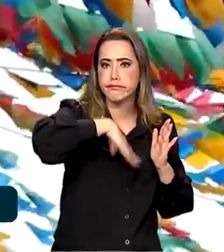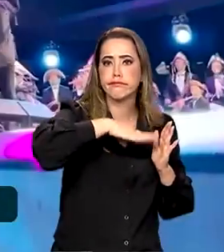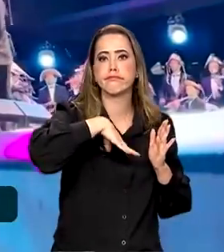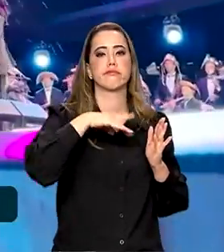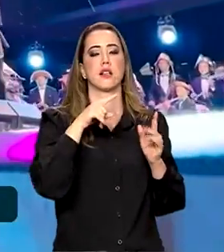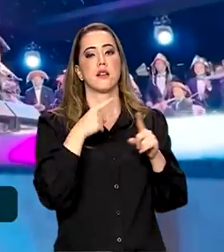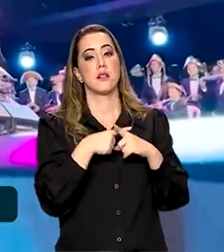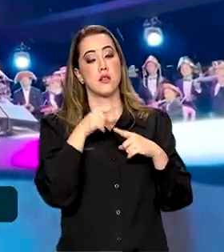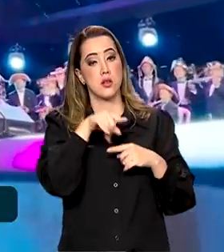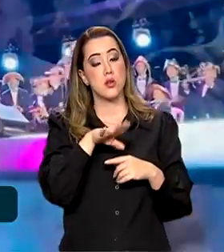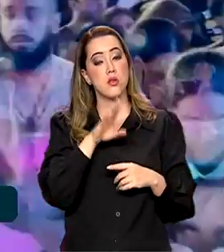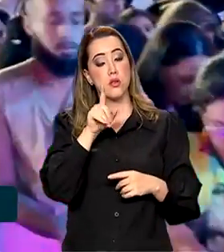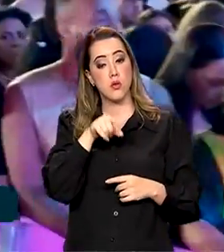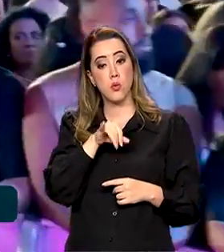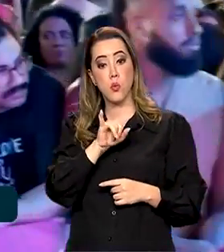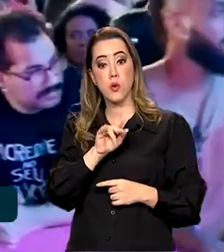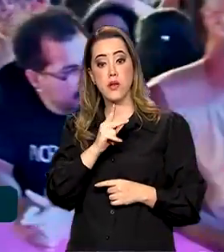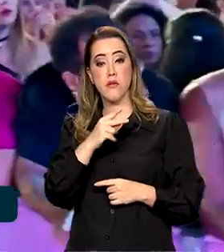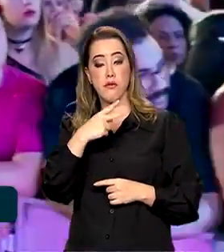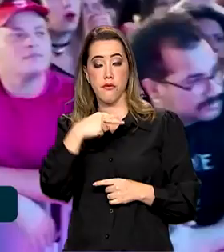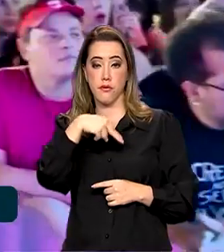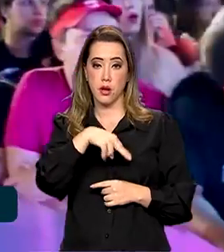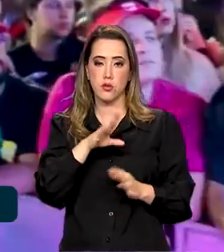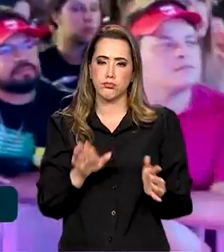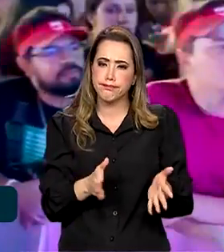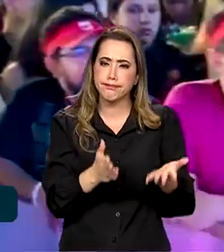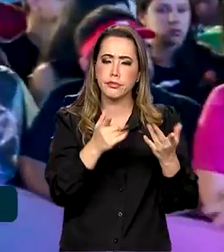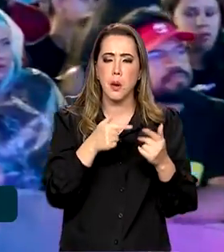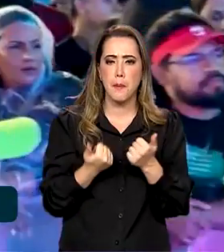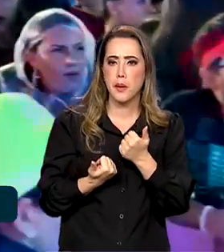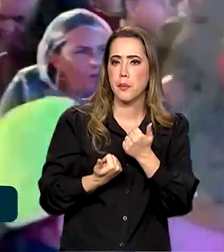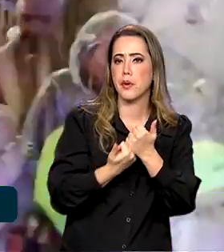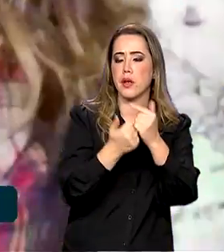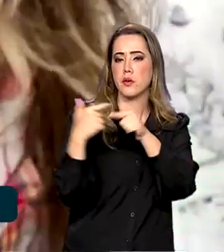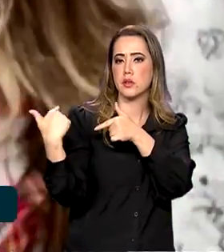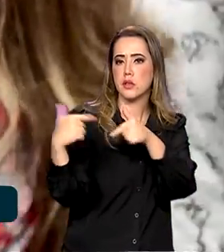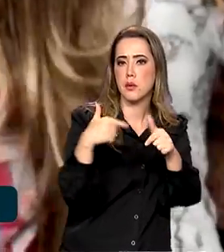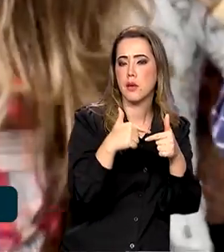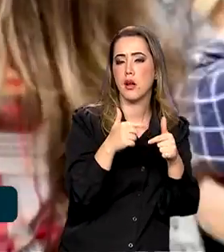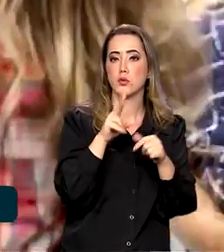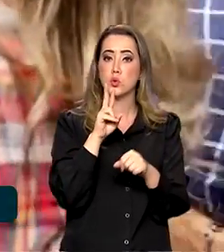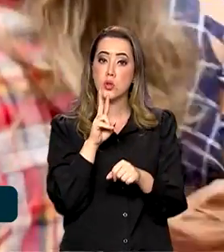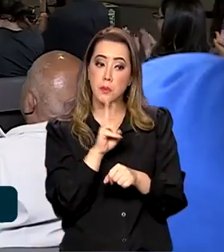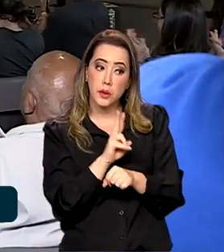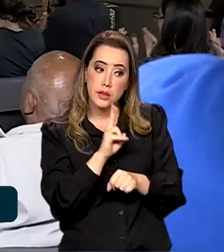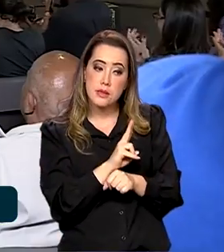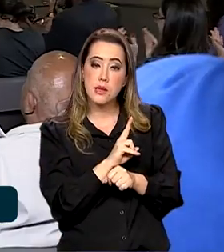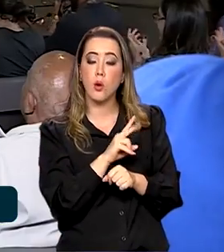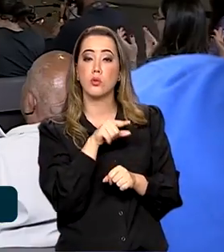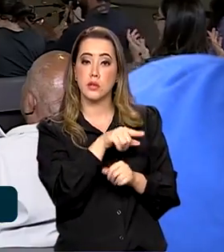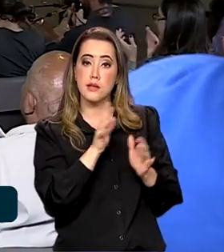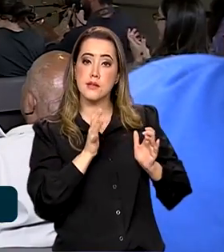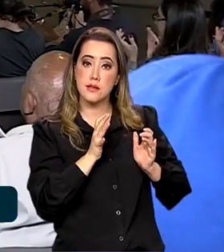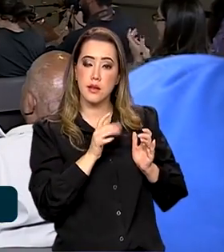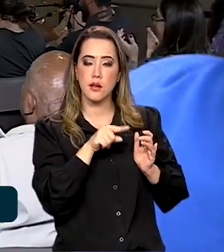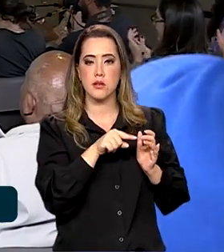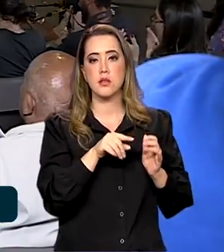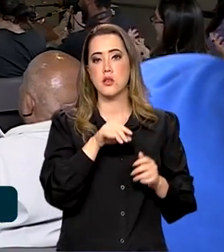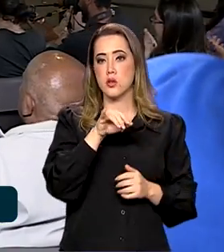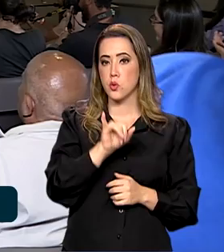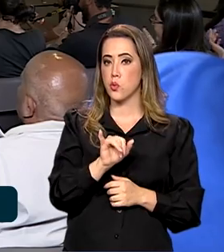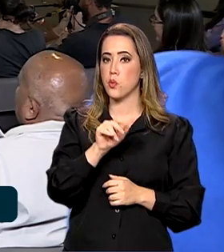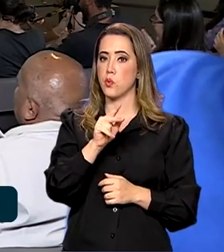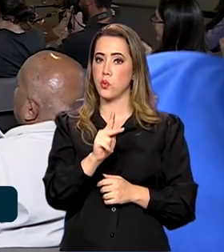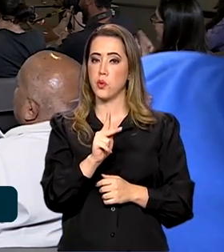Artístico Nacional, o IPHAN, para incentivar e apoiar ações de salvaguarda deste patrimônio. O IPHAN lançou nesta terça